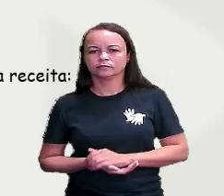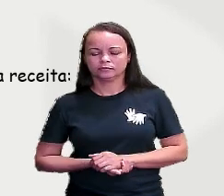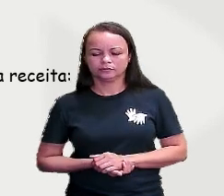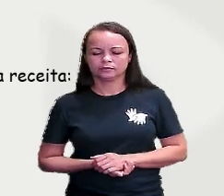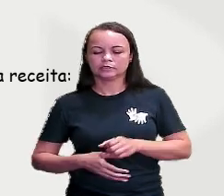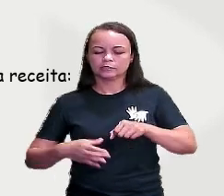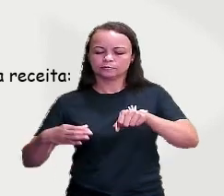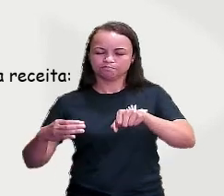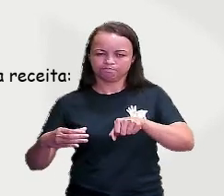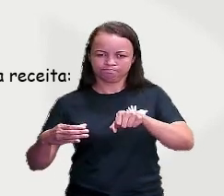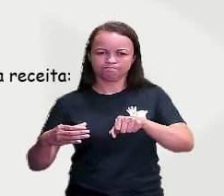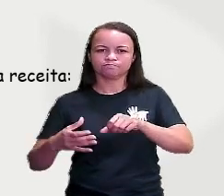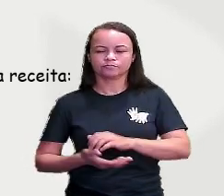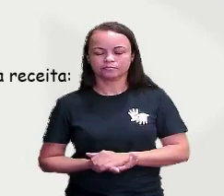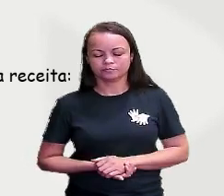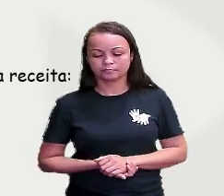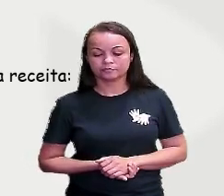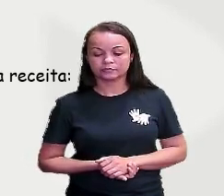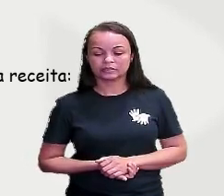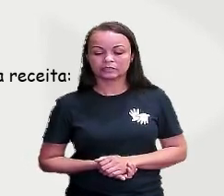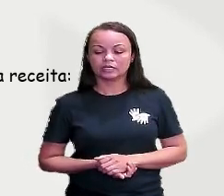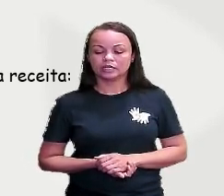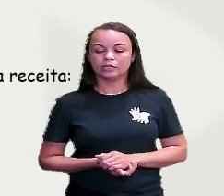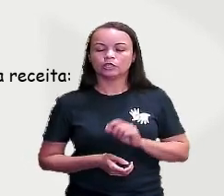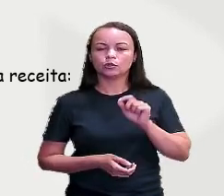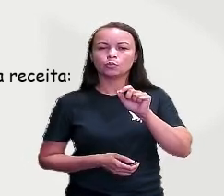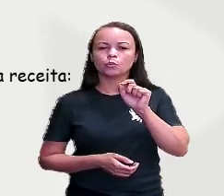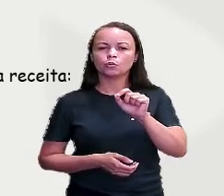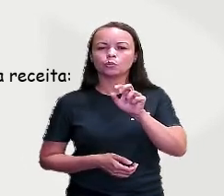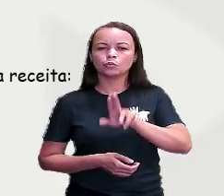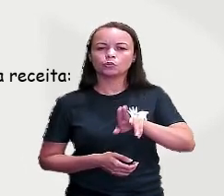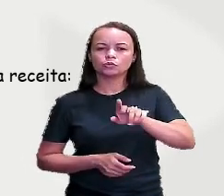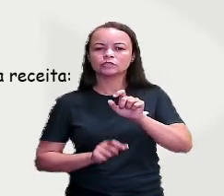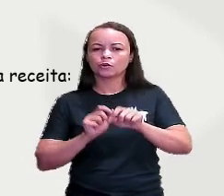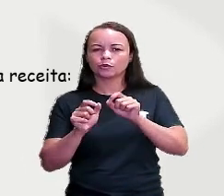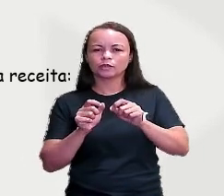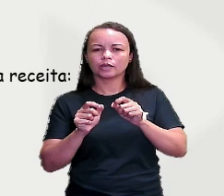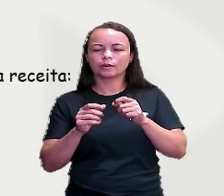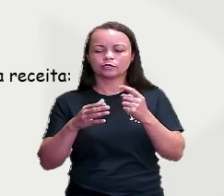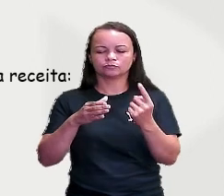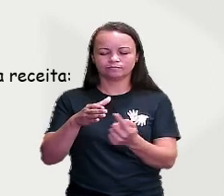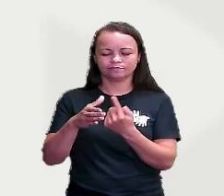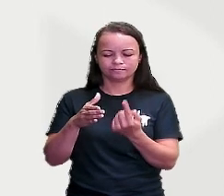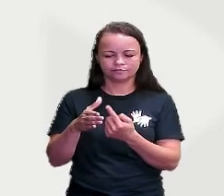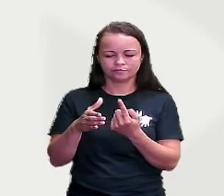A panela. E o eletrodoméstico usado nessa receita, o liquidificador.